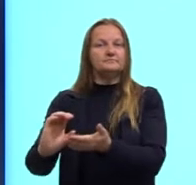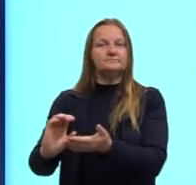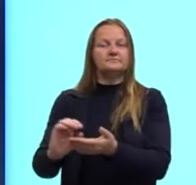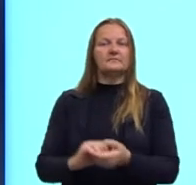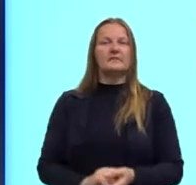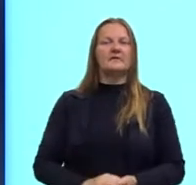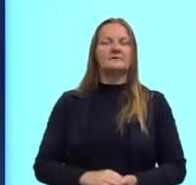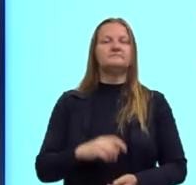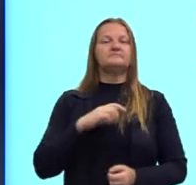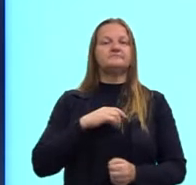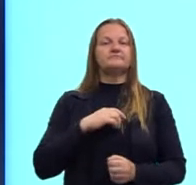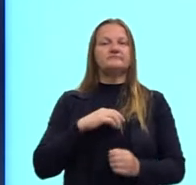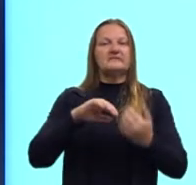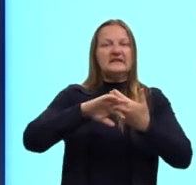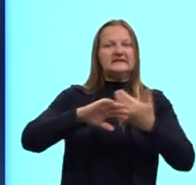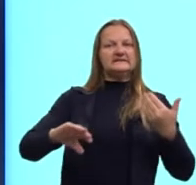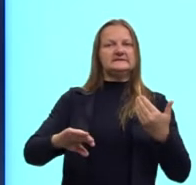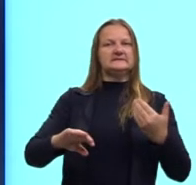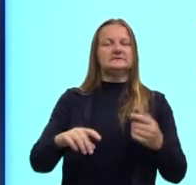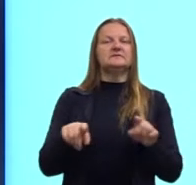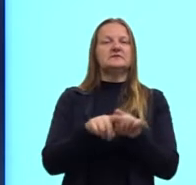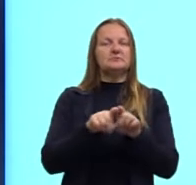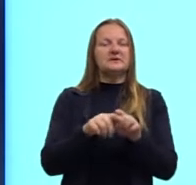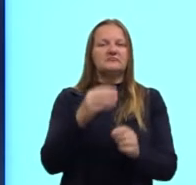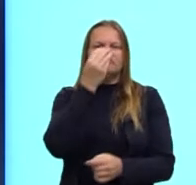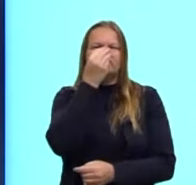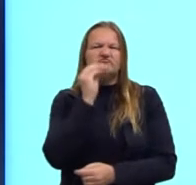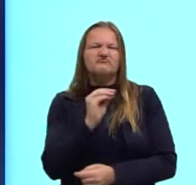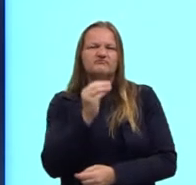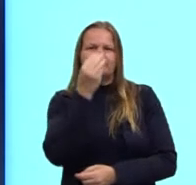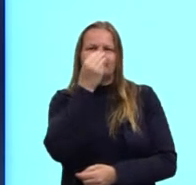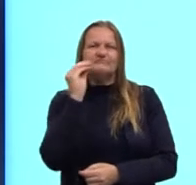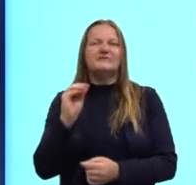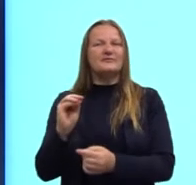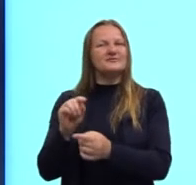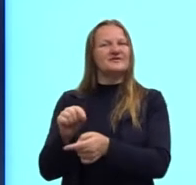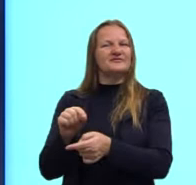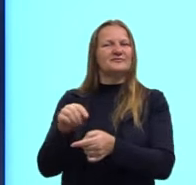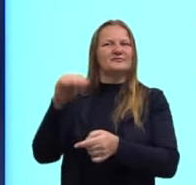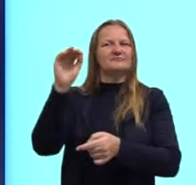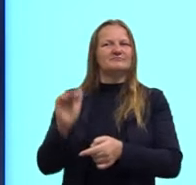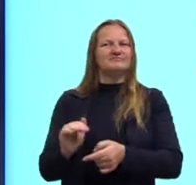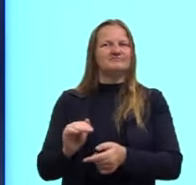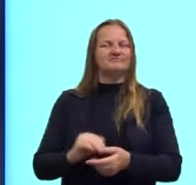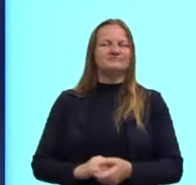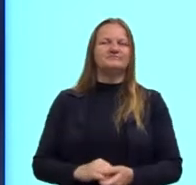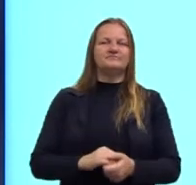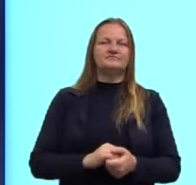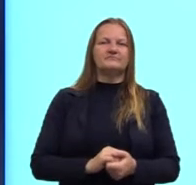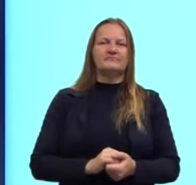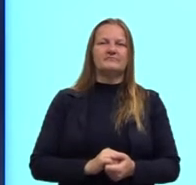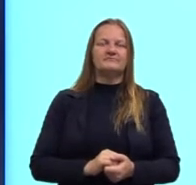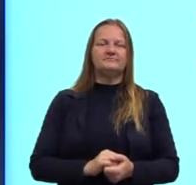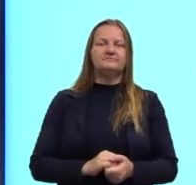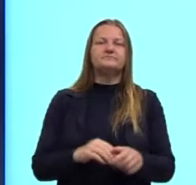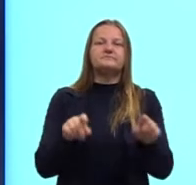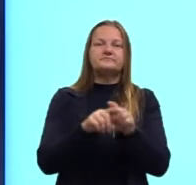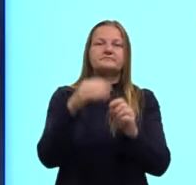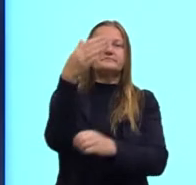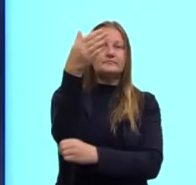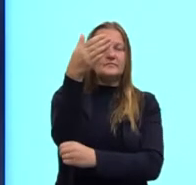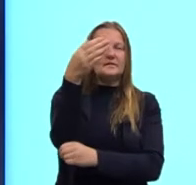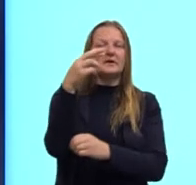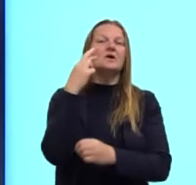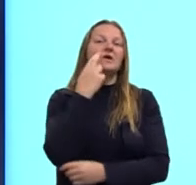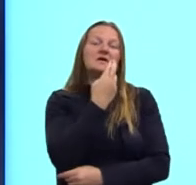essa segregação aí, mostrando também esse preconceito, essa discriminação. A gente já falou dos hotéis, dos